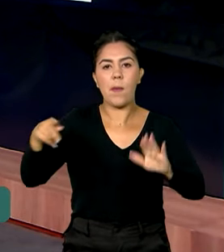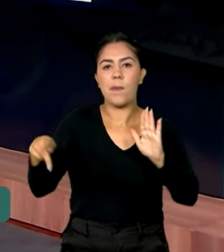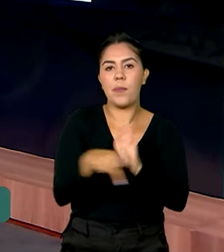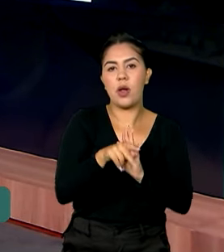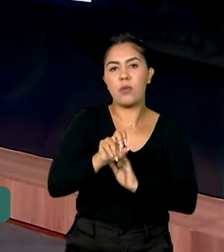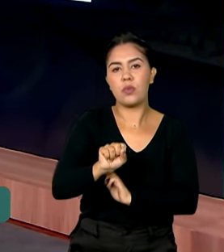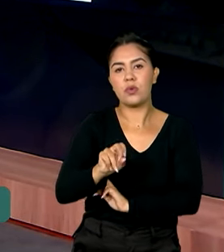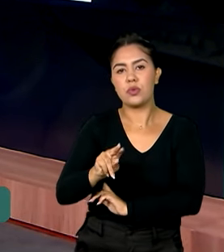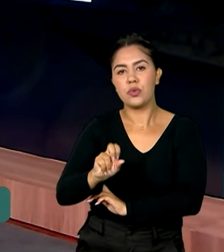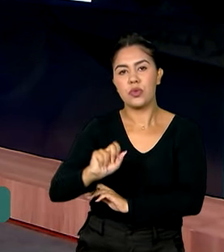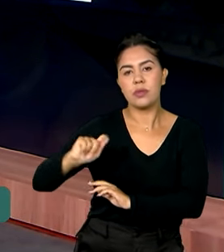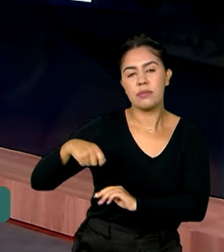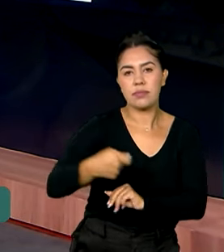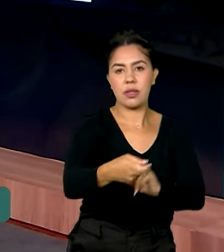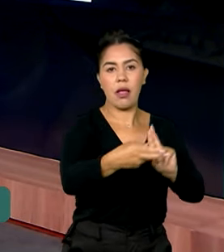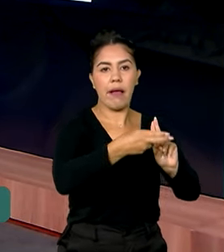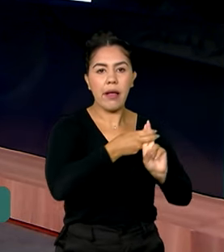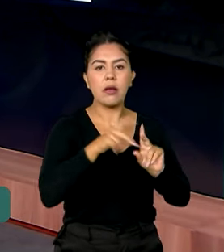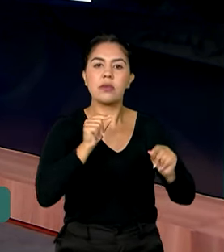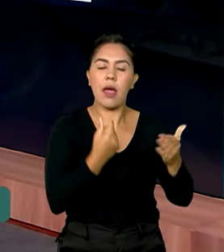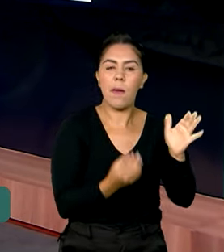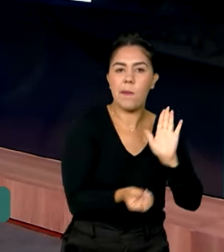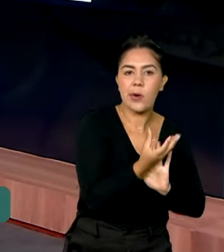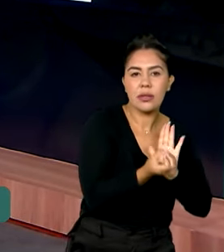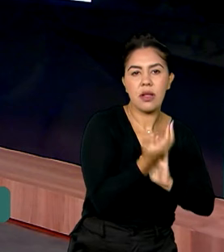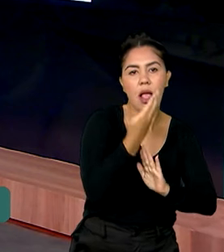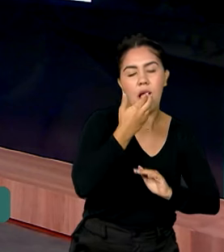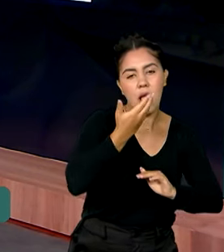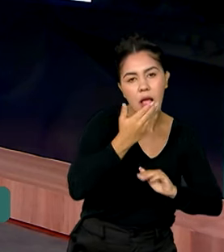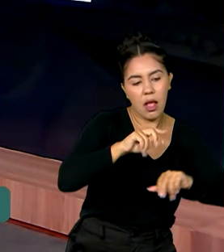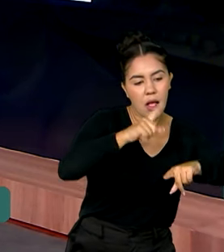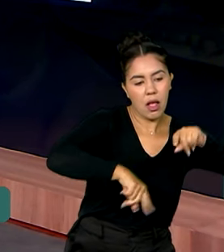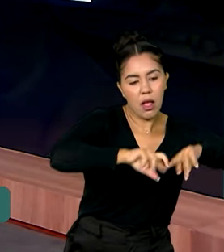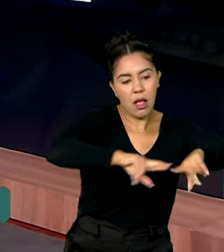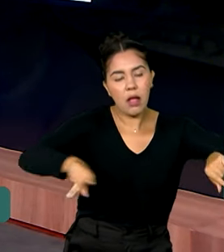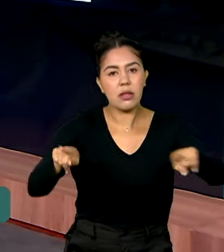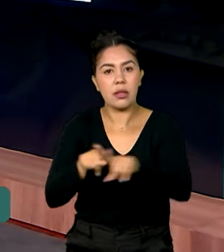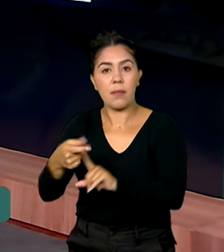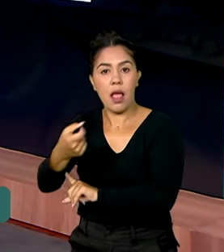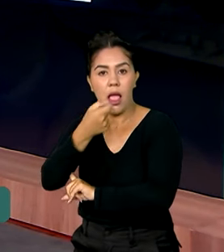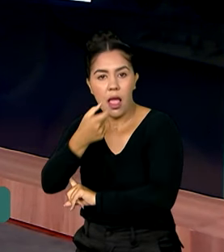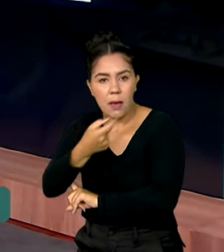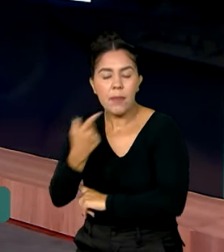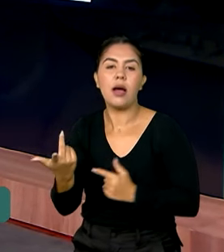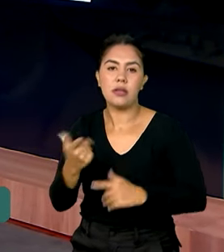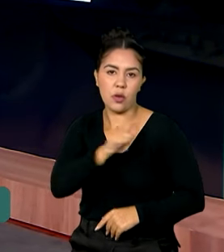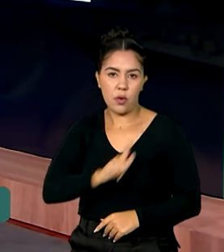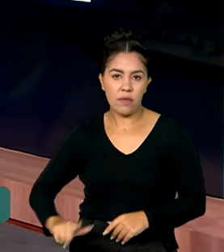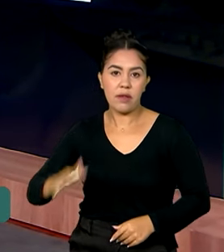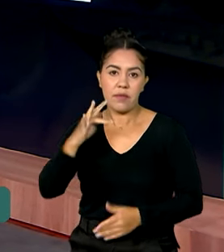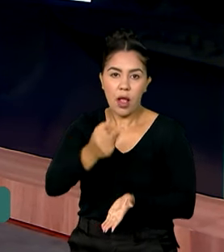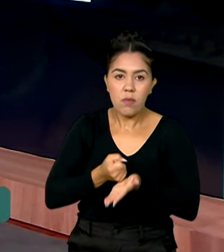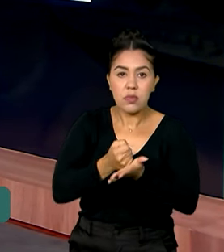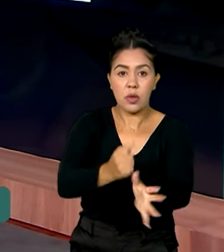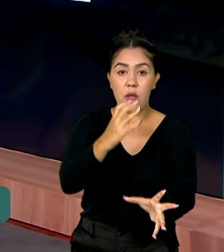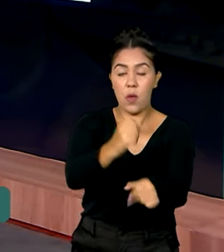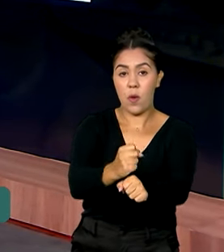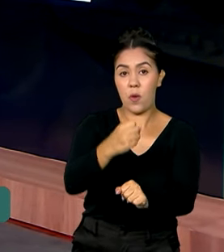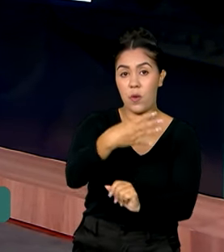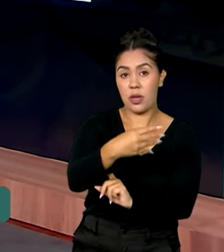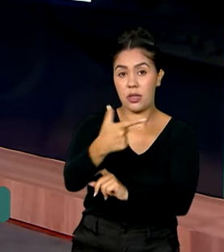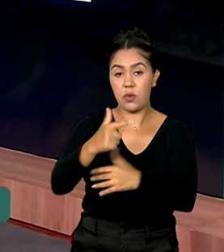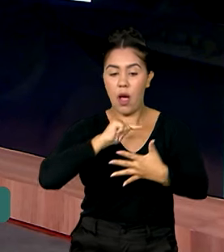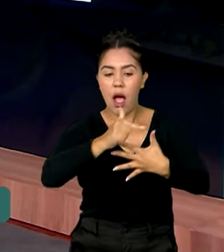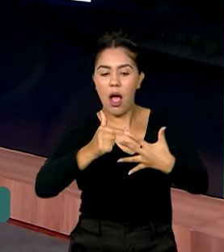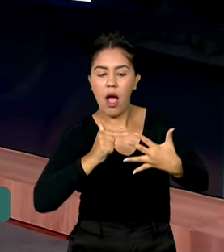de Saúde, como produção de equipamentos e remédios. Com esse dinheiro, o governo federal vai apoiar 42 iniciativas